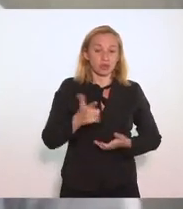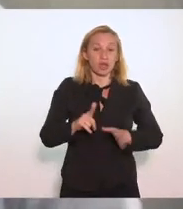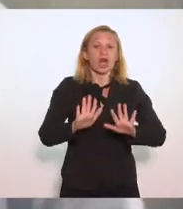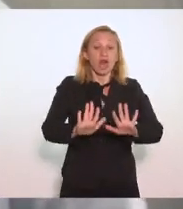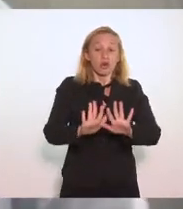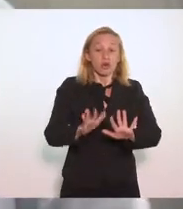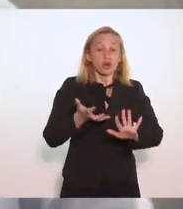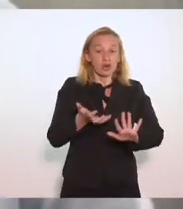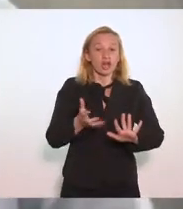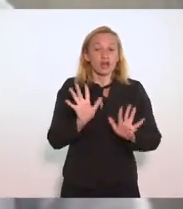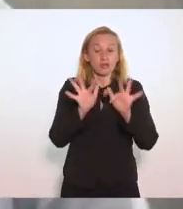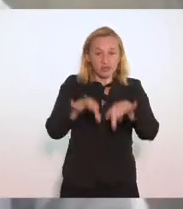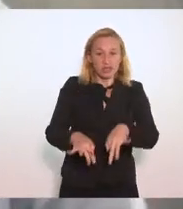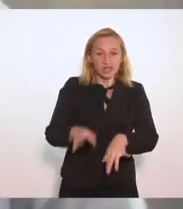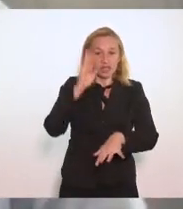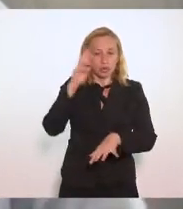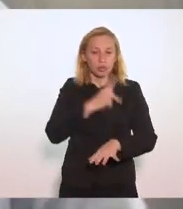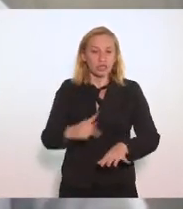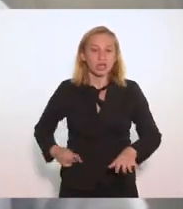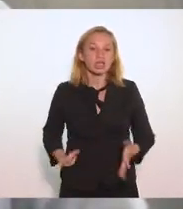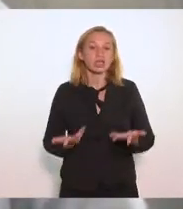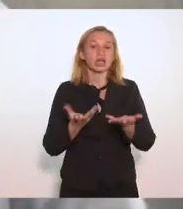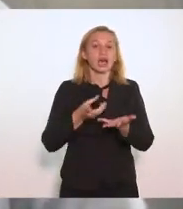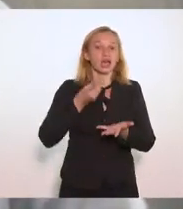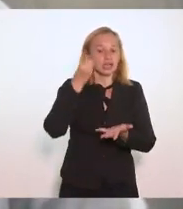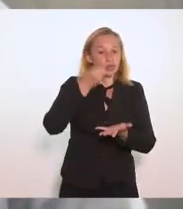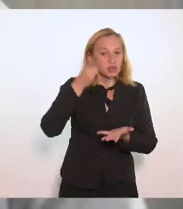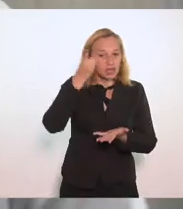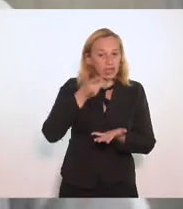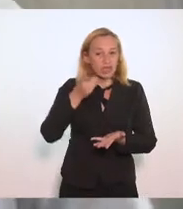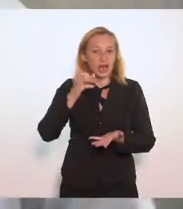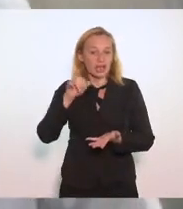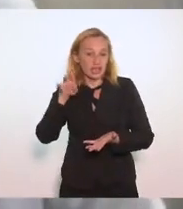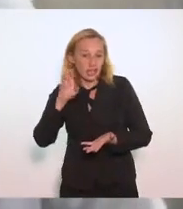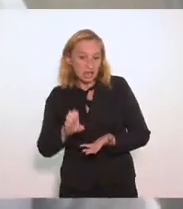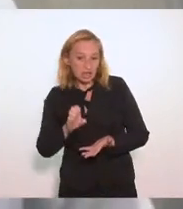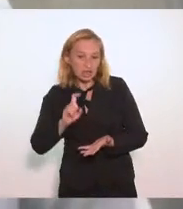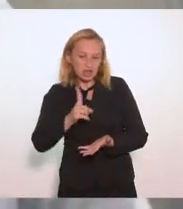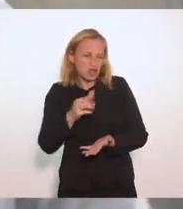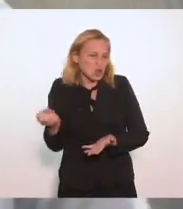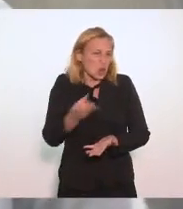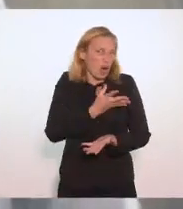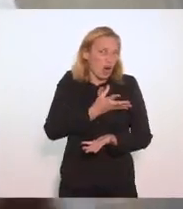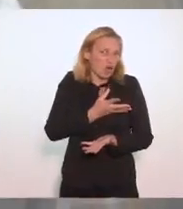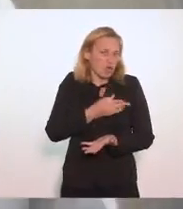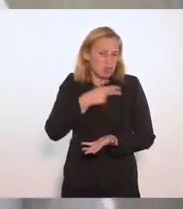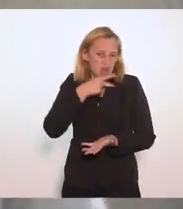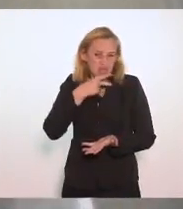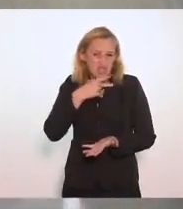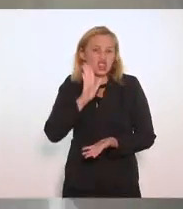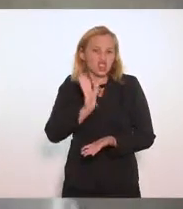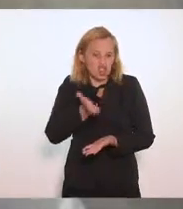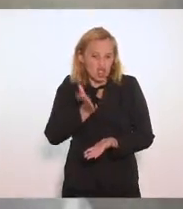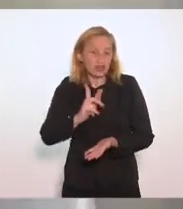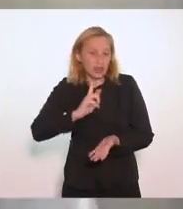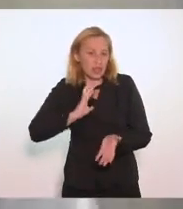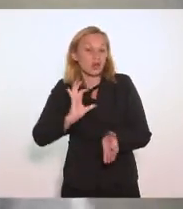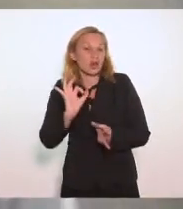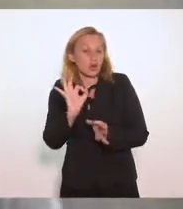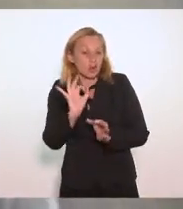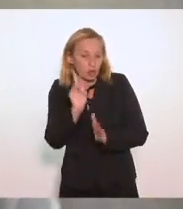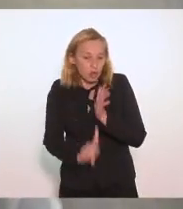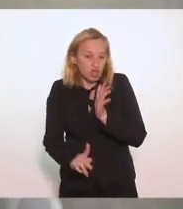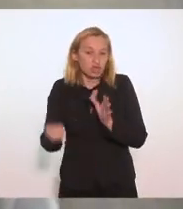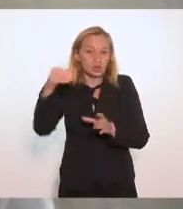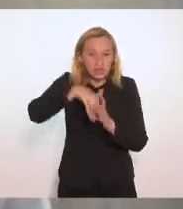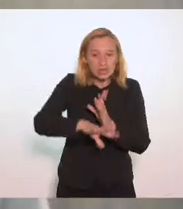senhor presidente, para concluir que a deputada Adriana o novo não é tão novo assim porque já há um projeto em trâmite nessa casa